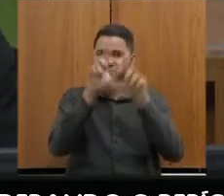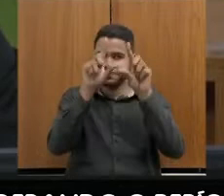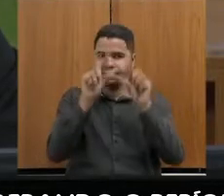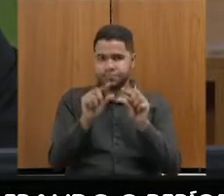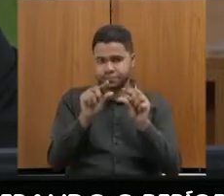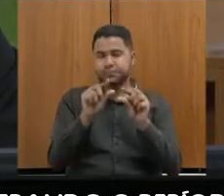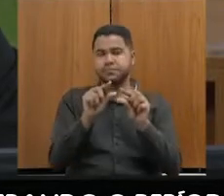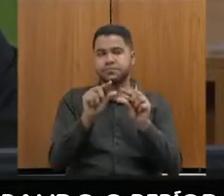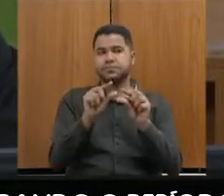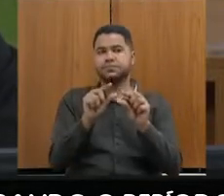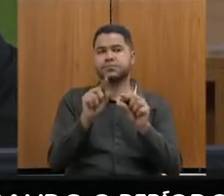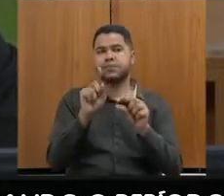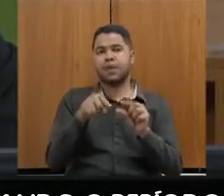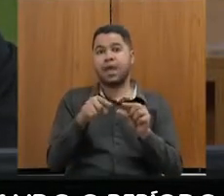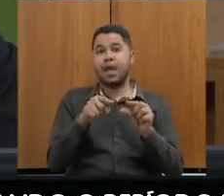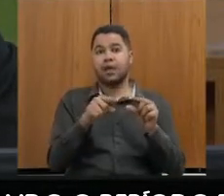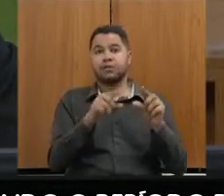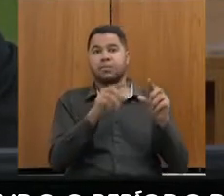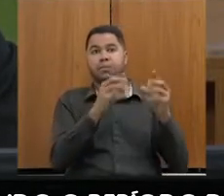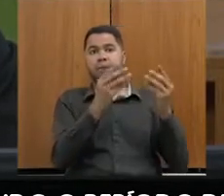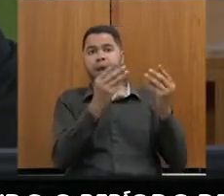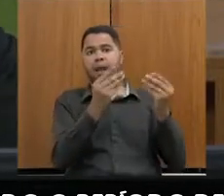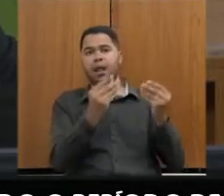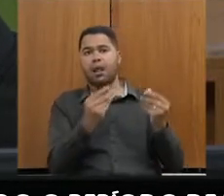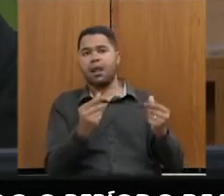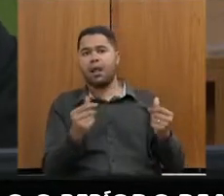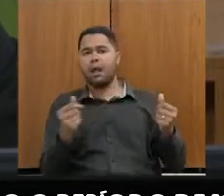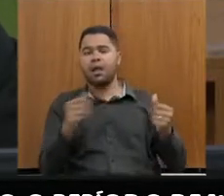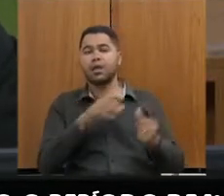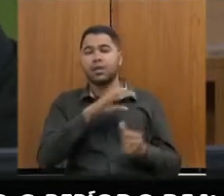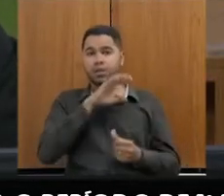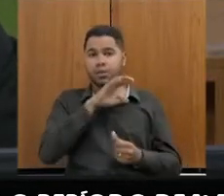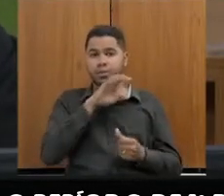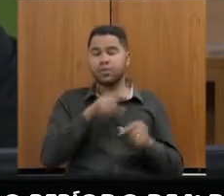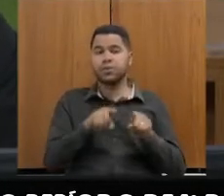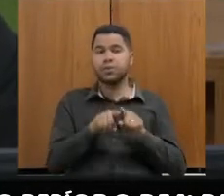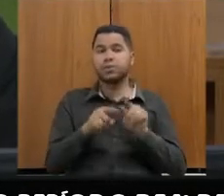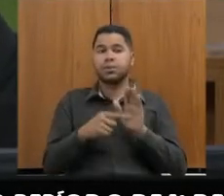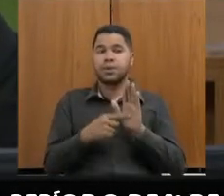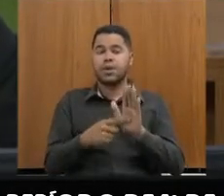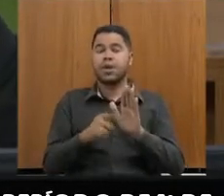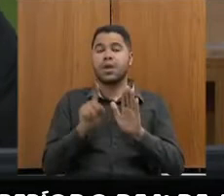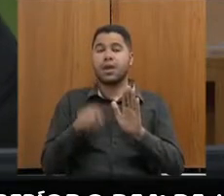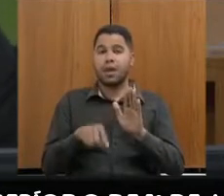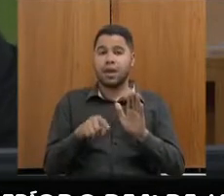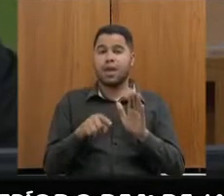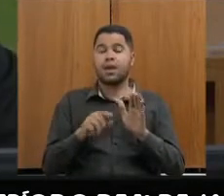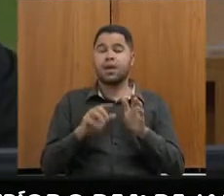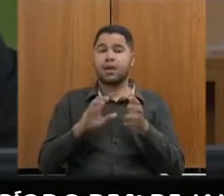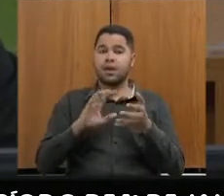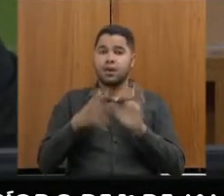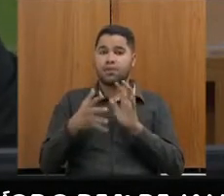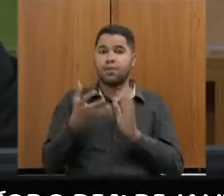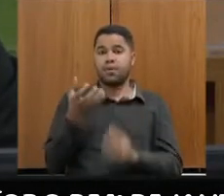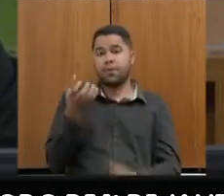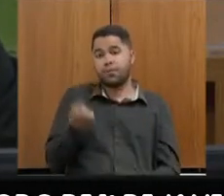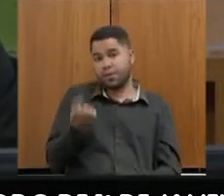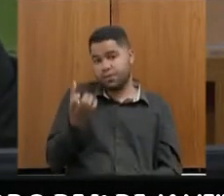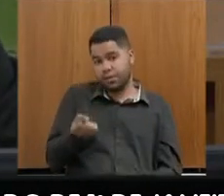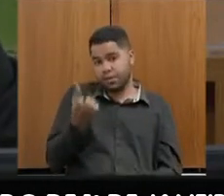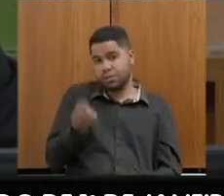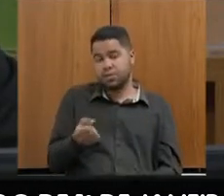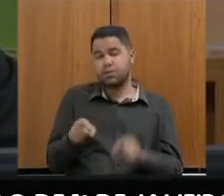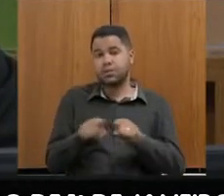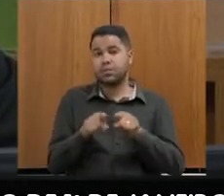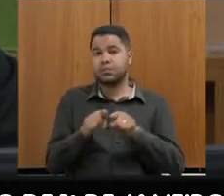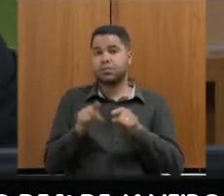a evasão de tributos. Tivemos também aqui a reforma previdenciária que ajudou também no sentido de fazer uma